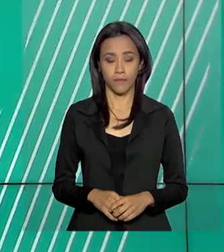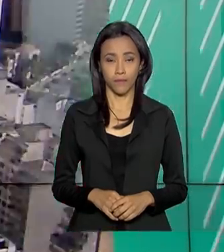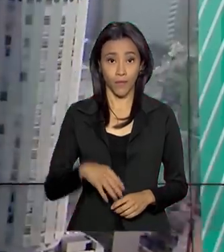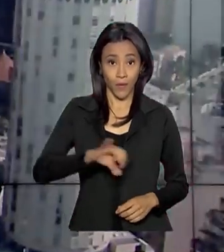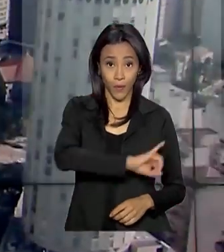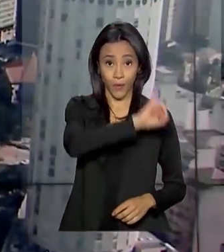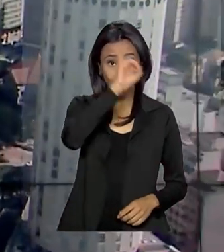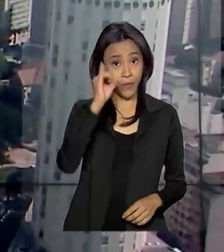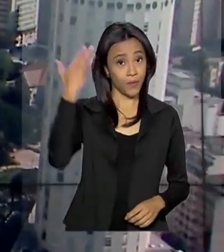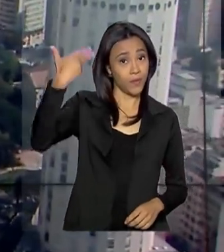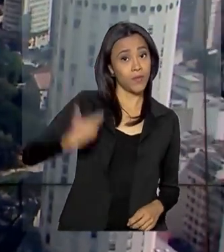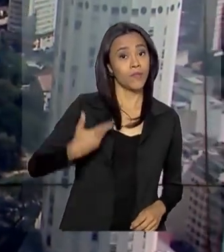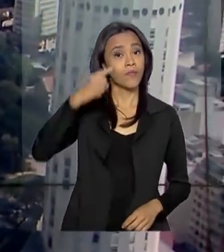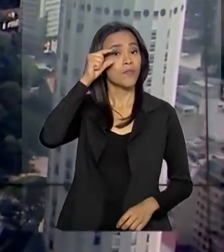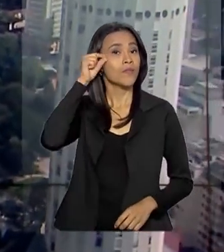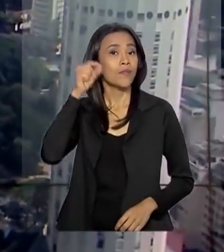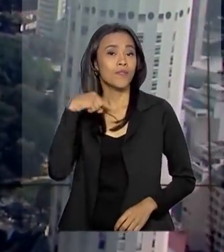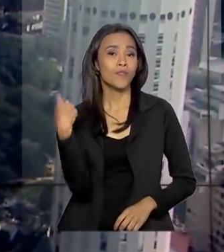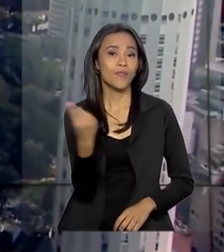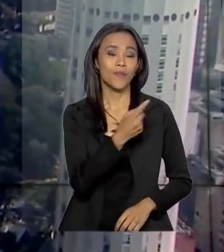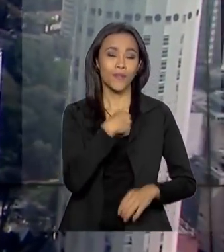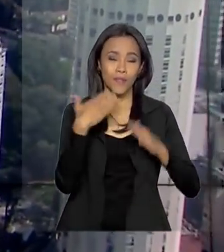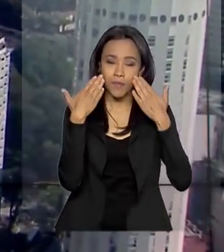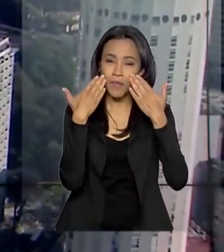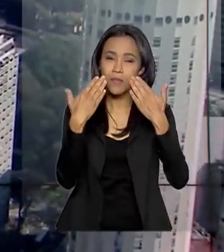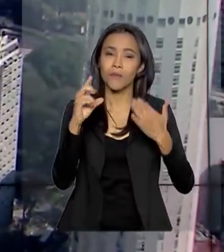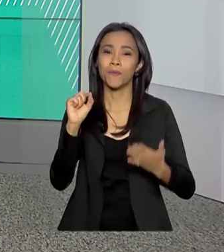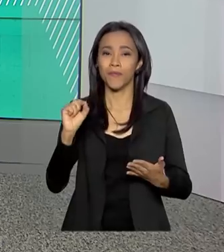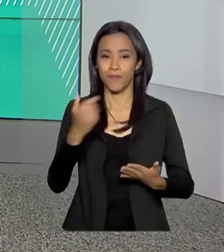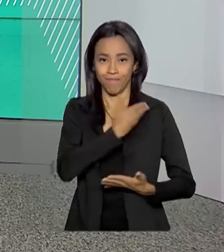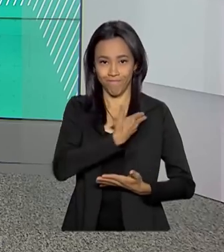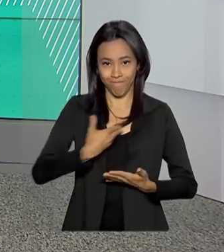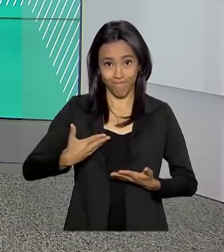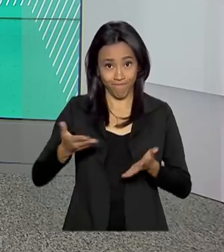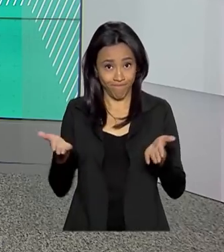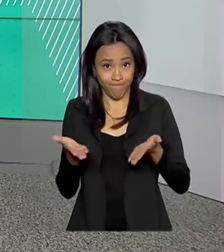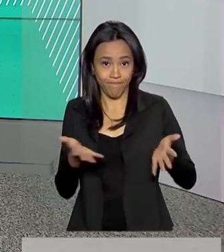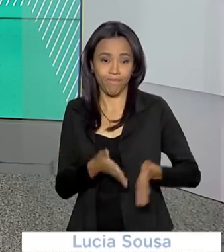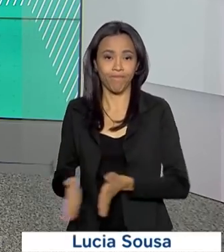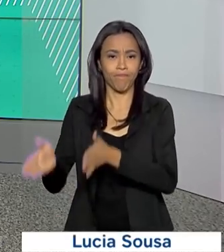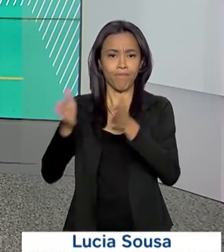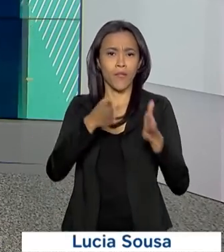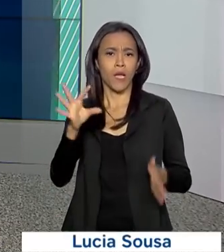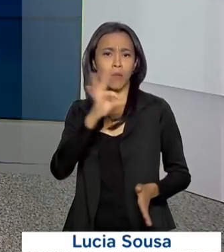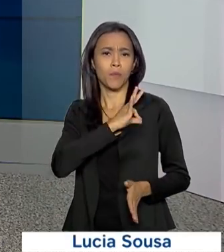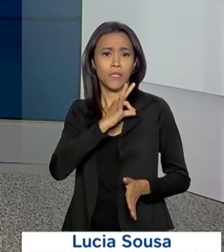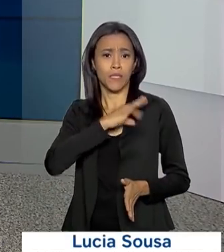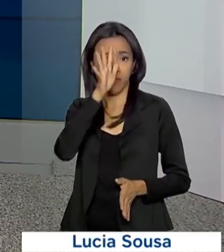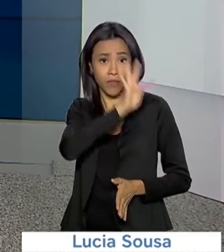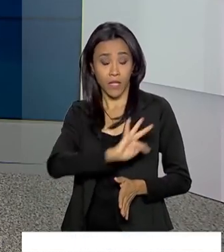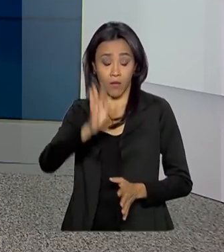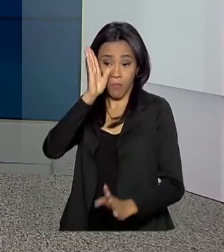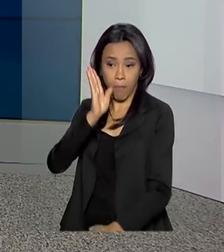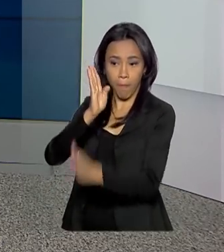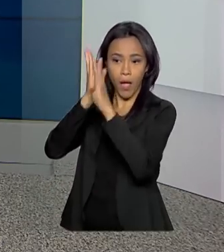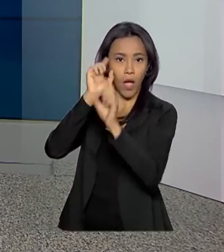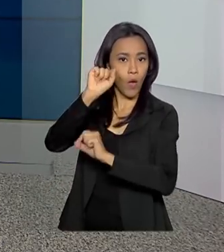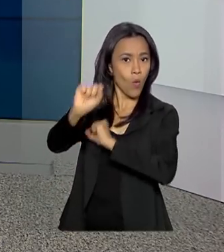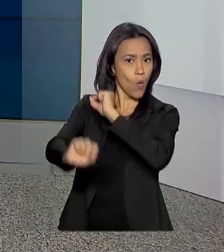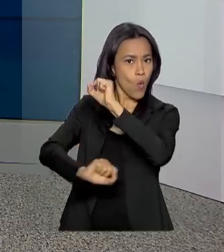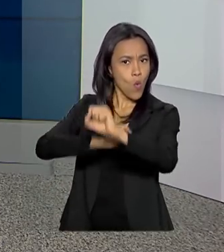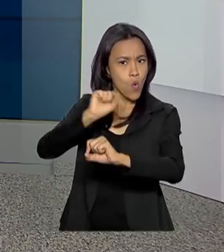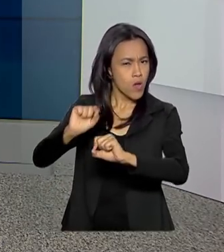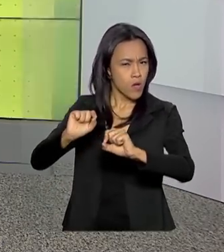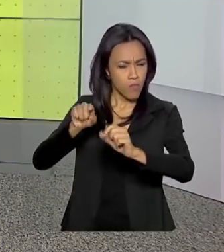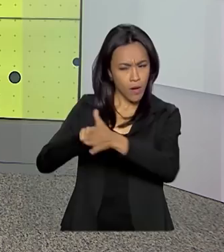Olá, sou Roberto Camargo e estamos no ar com o Governo Agora. A Polícia Federal deflagrou hoje a Operação Mácula